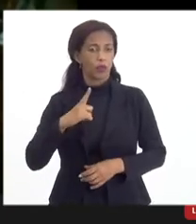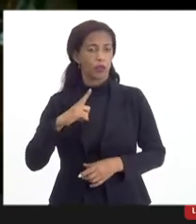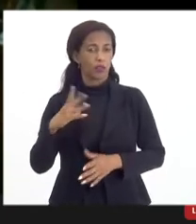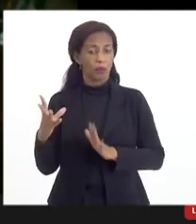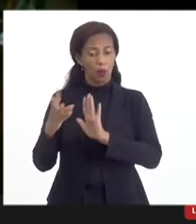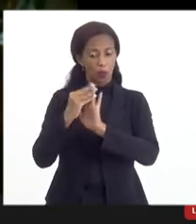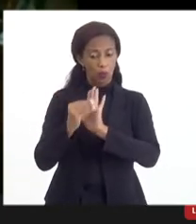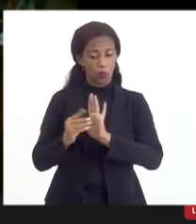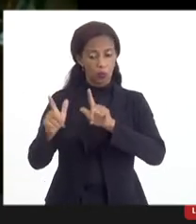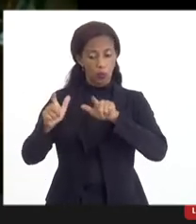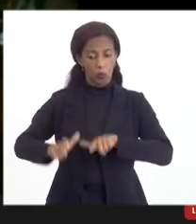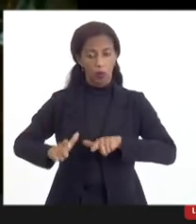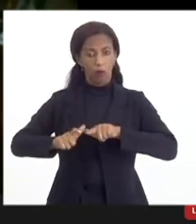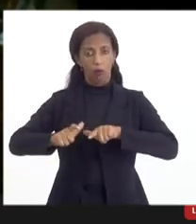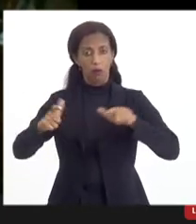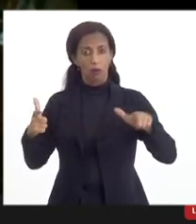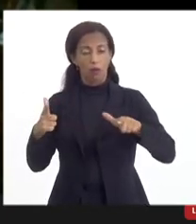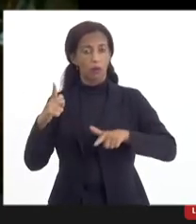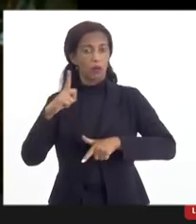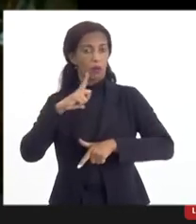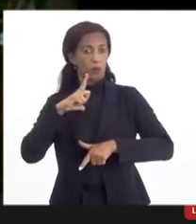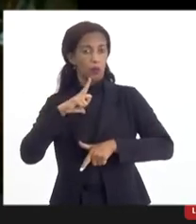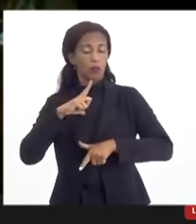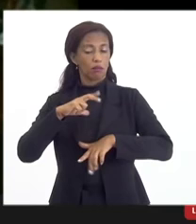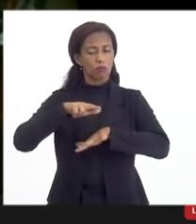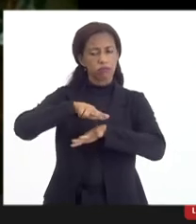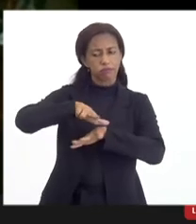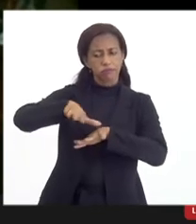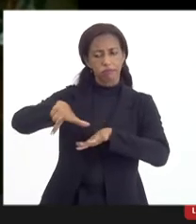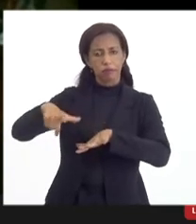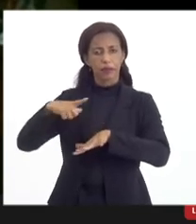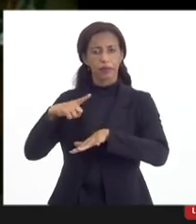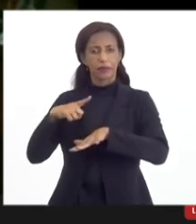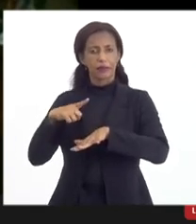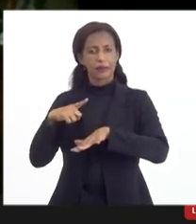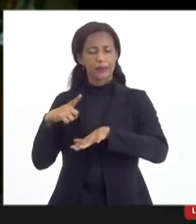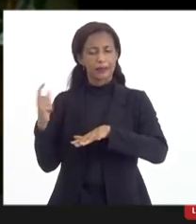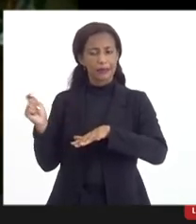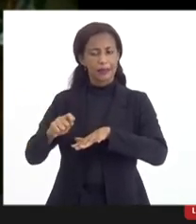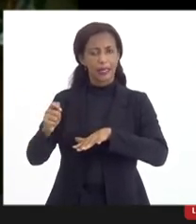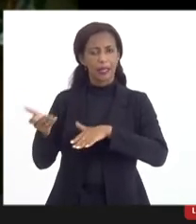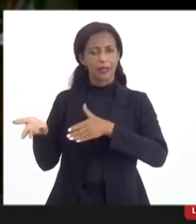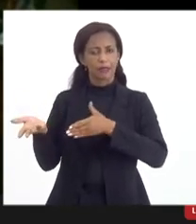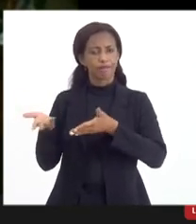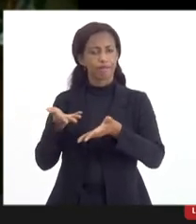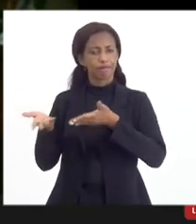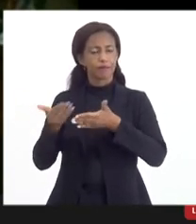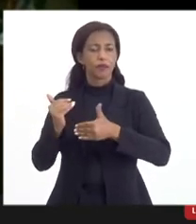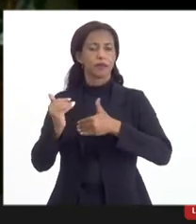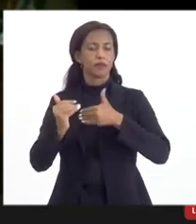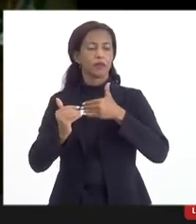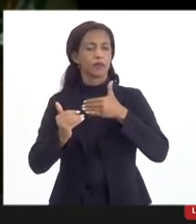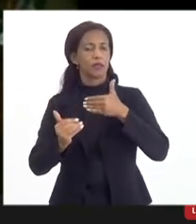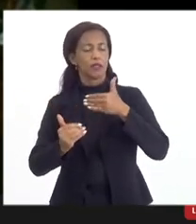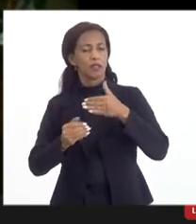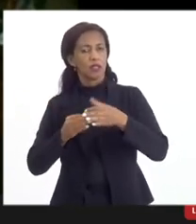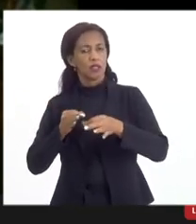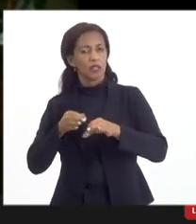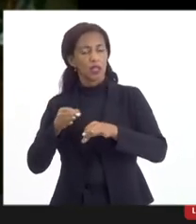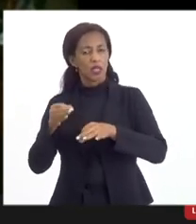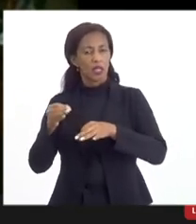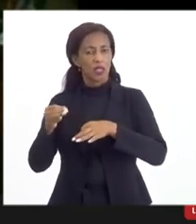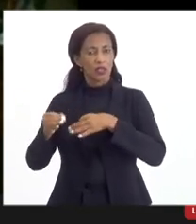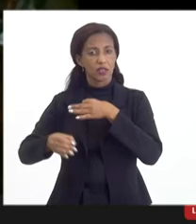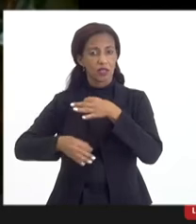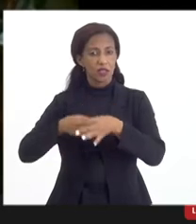porque aí nós temos especificações que são passíveis de serem desenvolvidas, fabricadas, produzidas